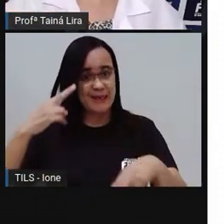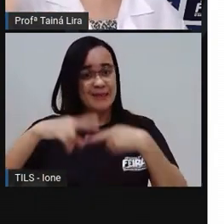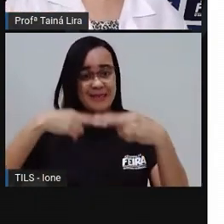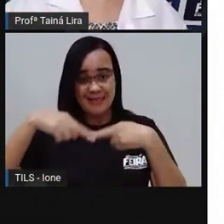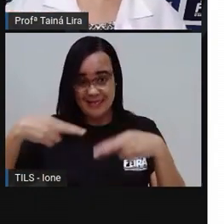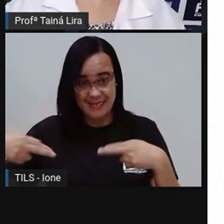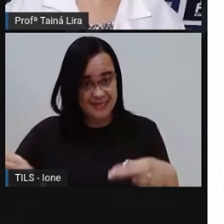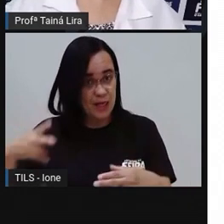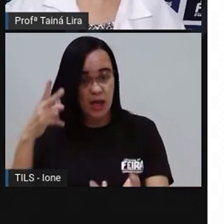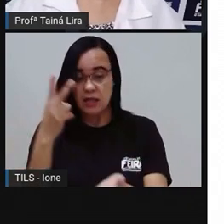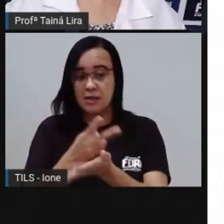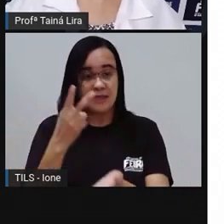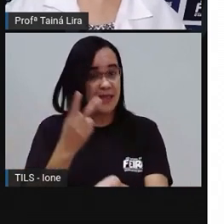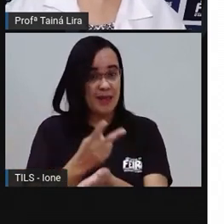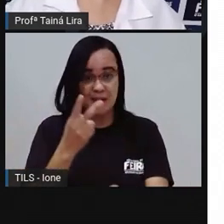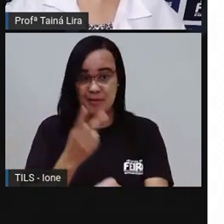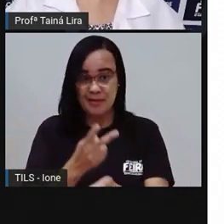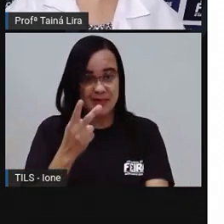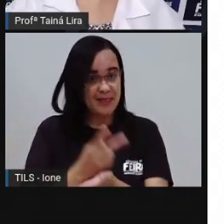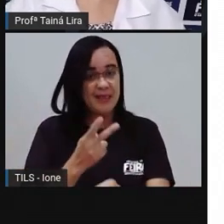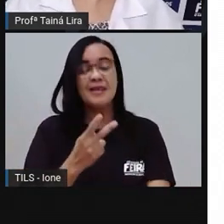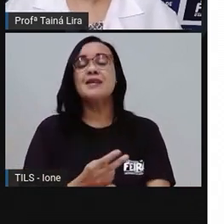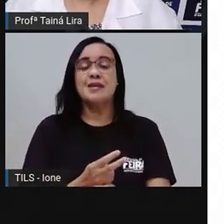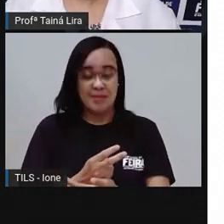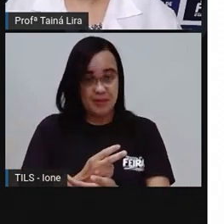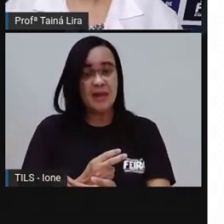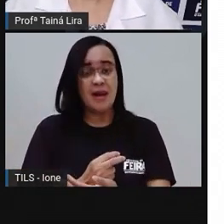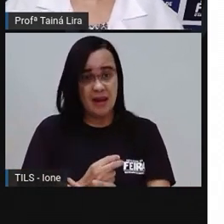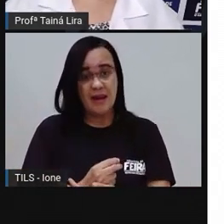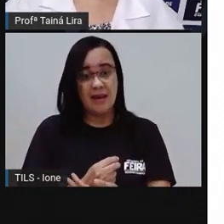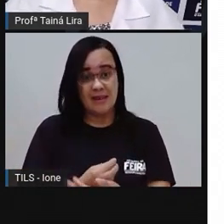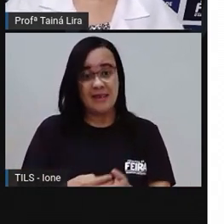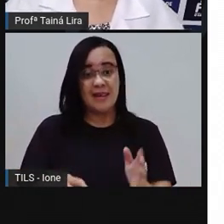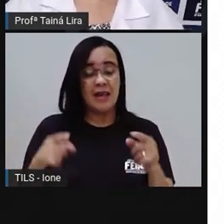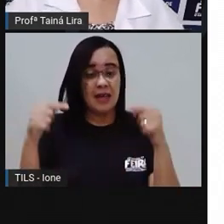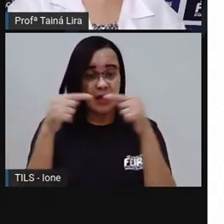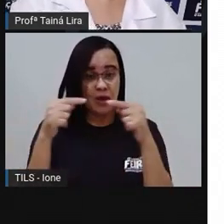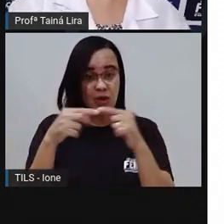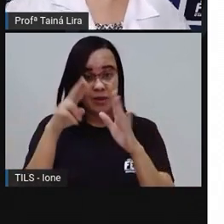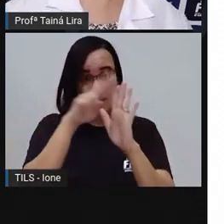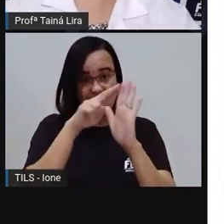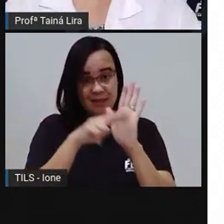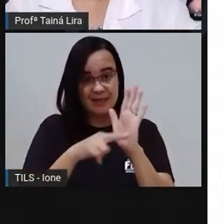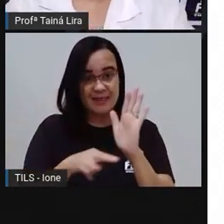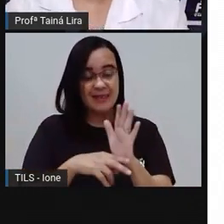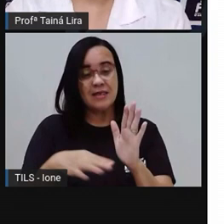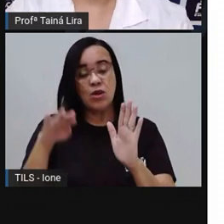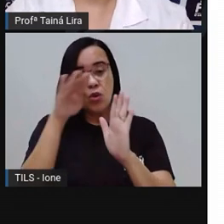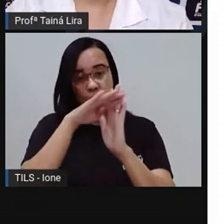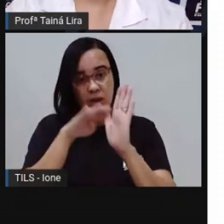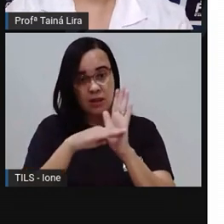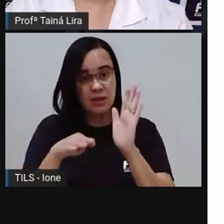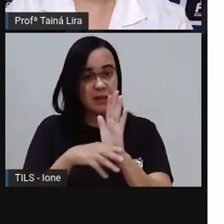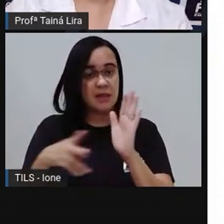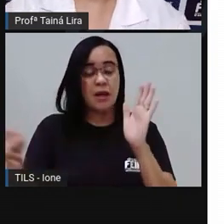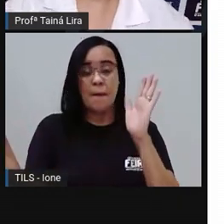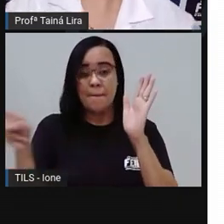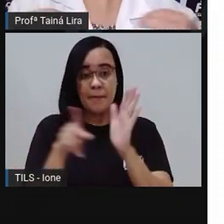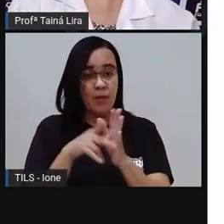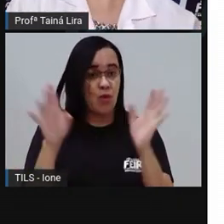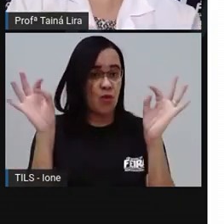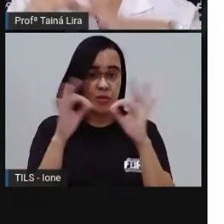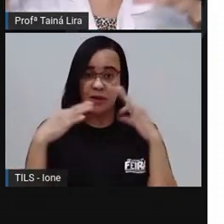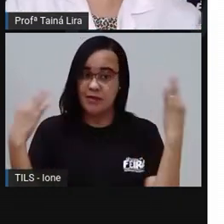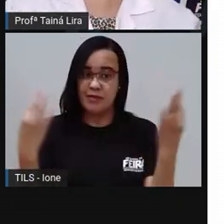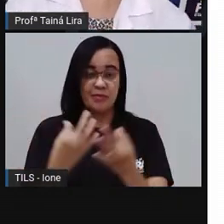Já virou praticamente Aí o que? Uma receita De família Não é verdade? Porque a família toda Adotou ali Aquele prato